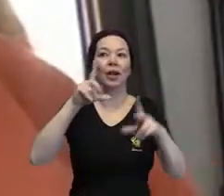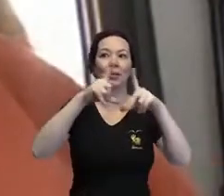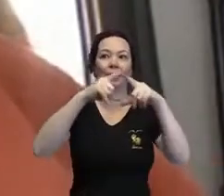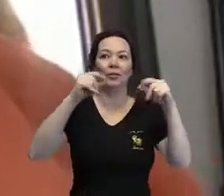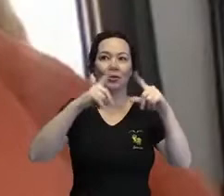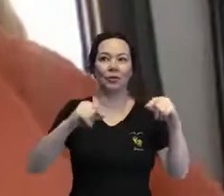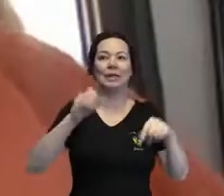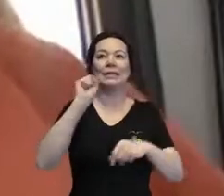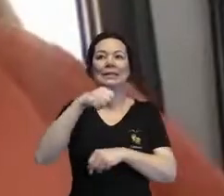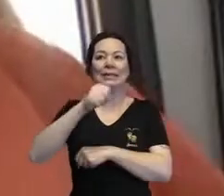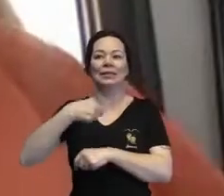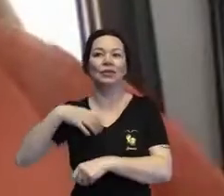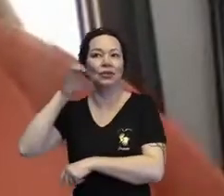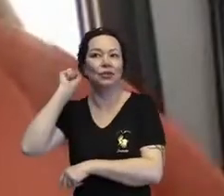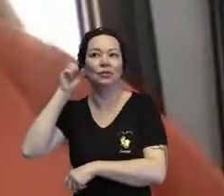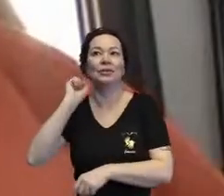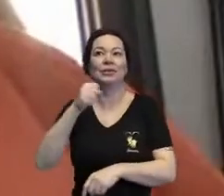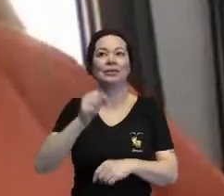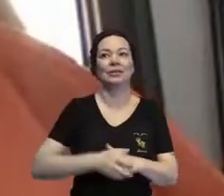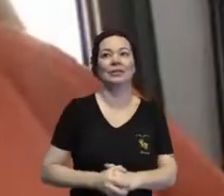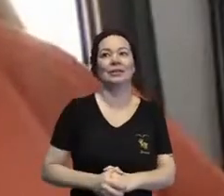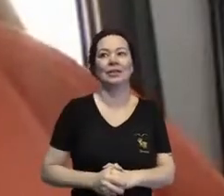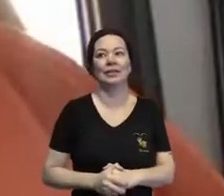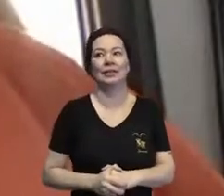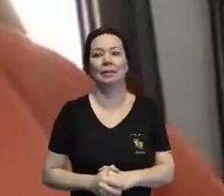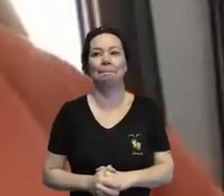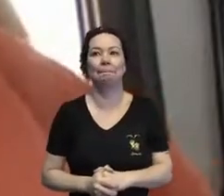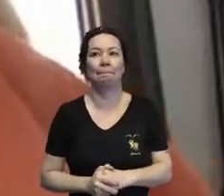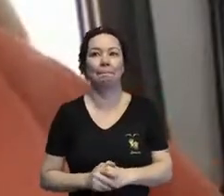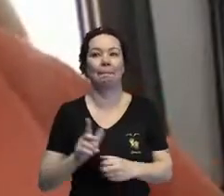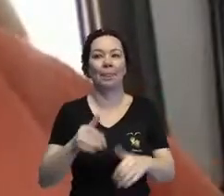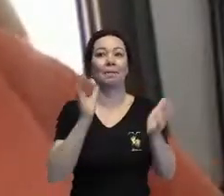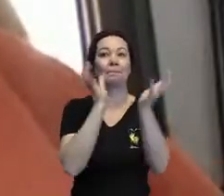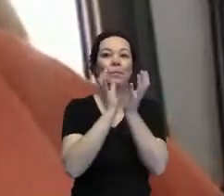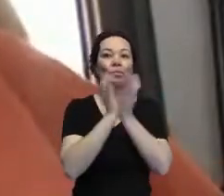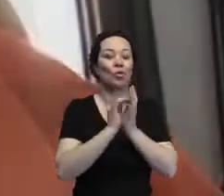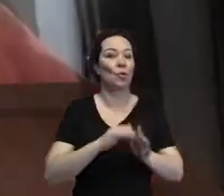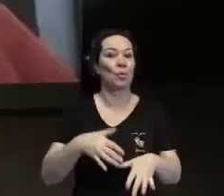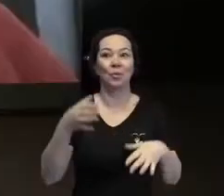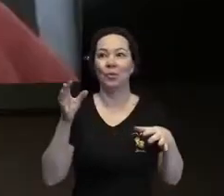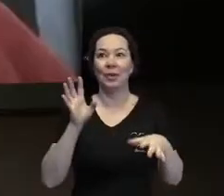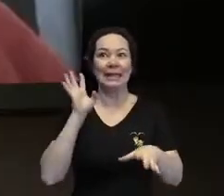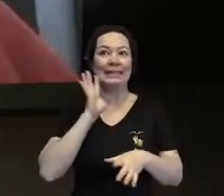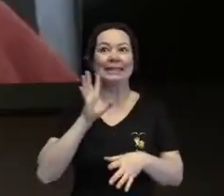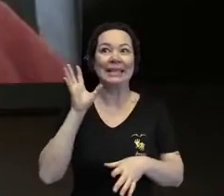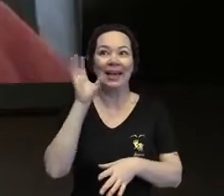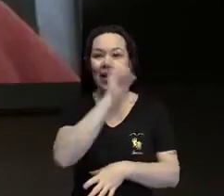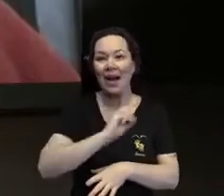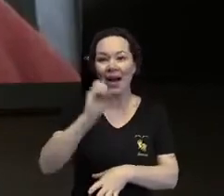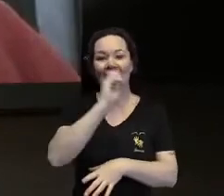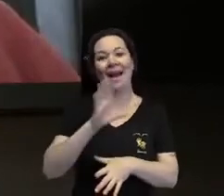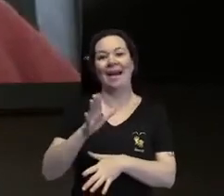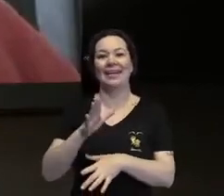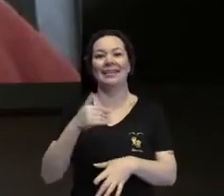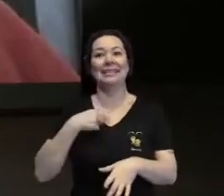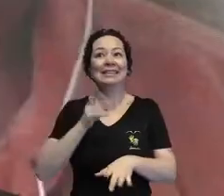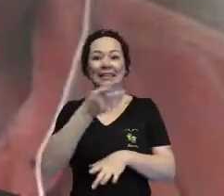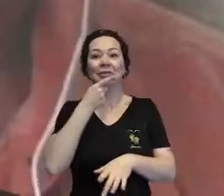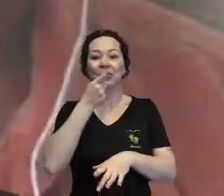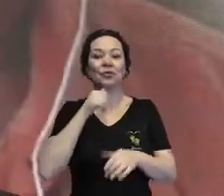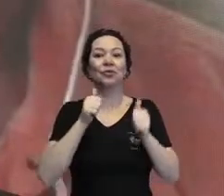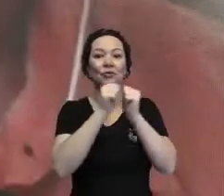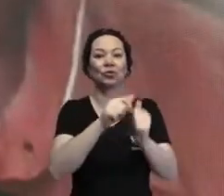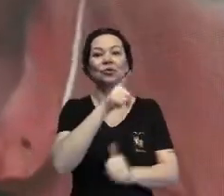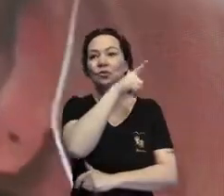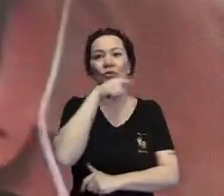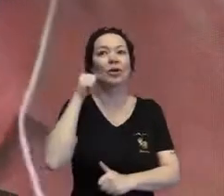Internacional. Tô te ouvindo. Aquela galera maravilhosa, gente, pelo menos todas as vezes que eu tô com o Alex, Alex,